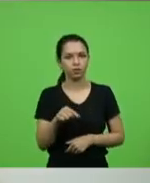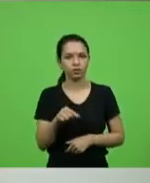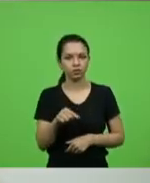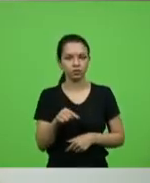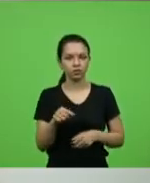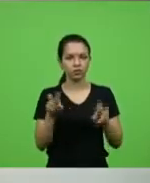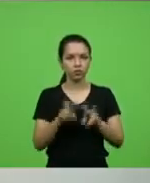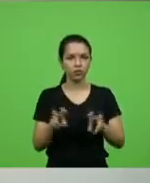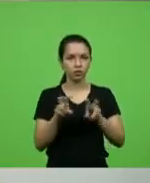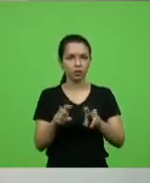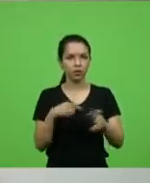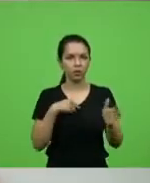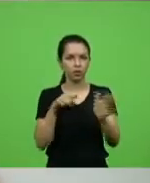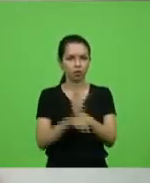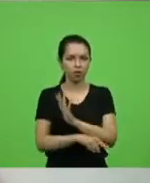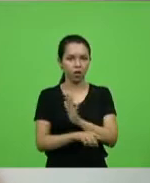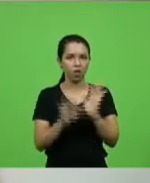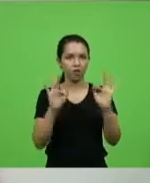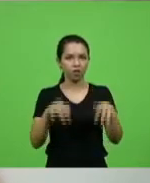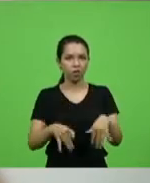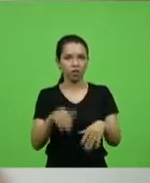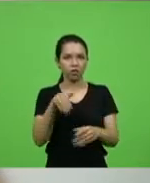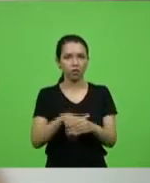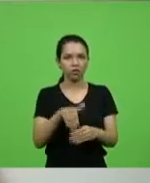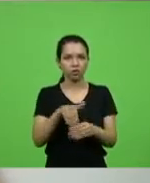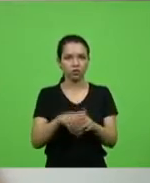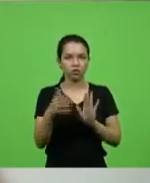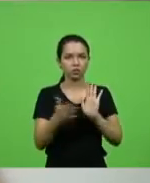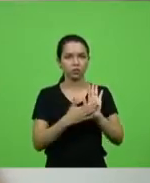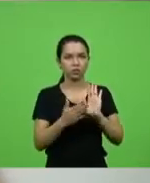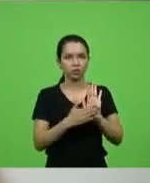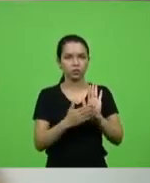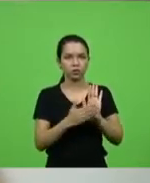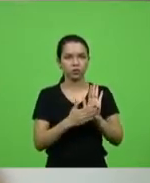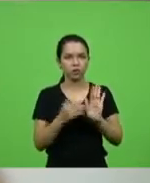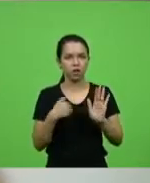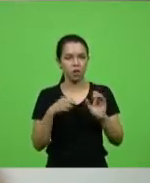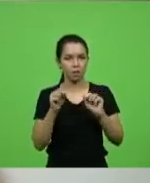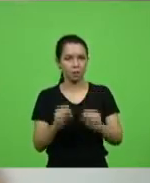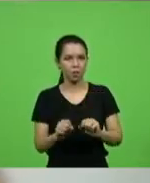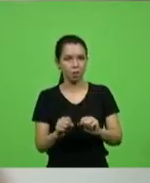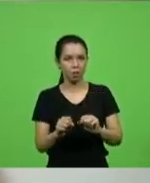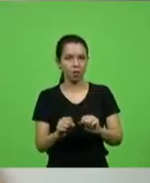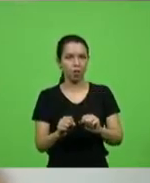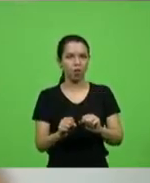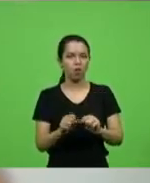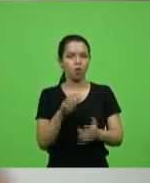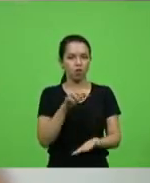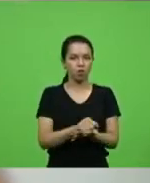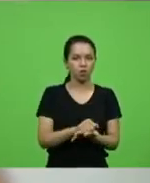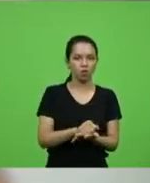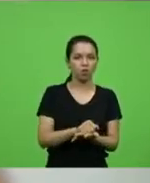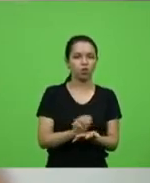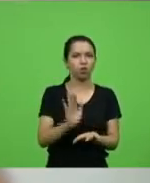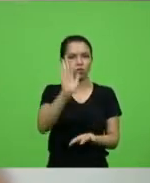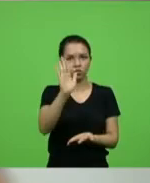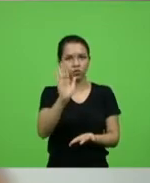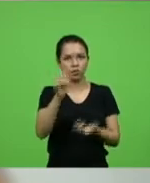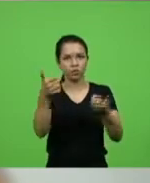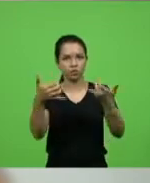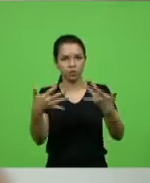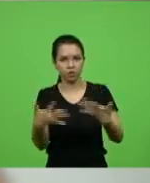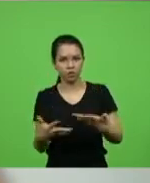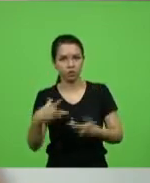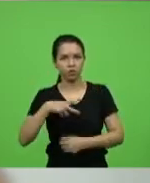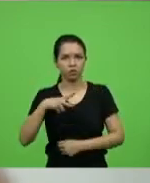gostaria de perguntar se ao final da votação das proposições eu posso fazer uso da inscrição para explicações